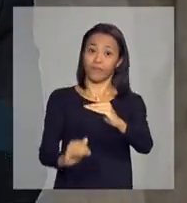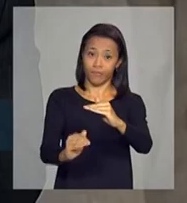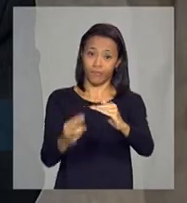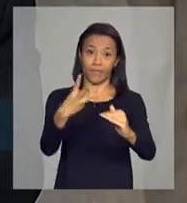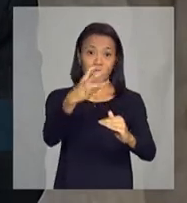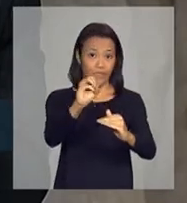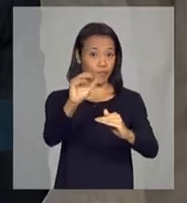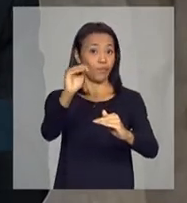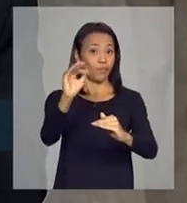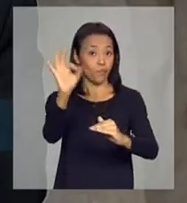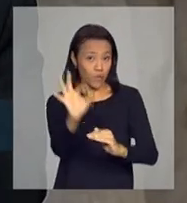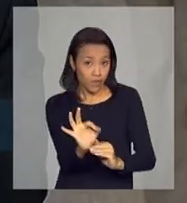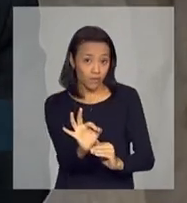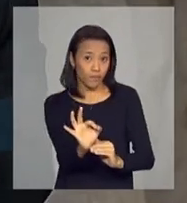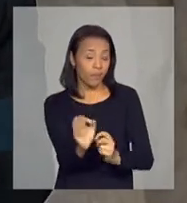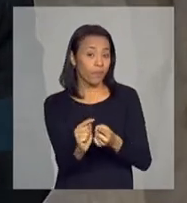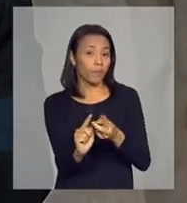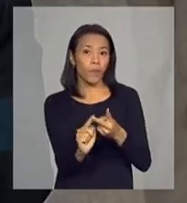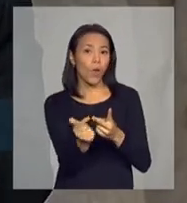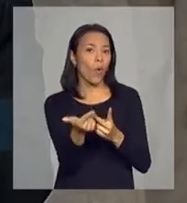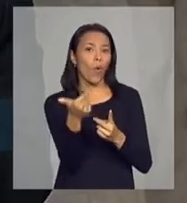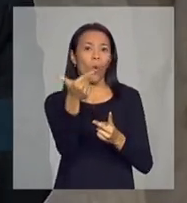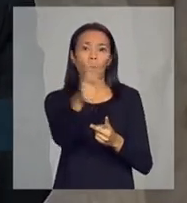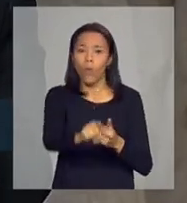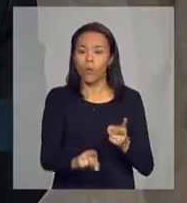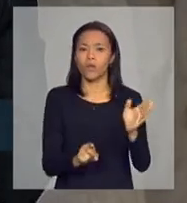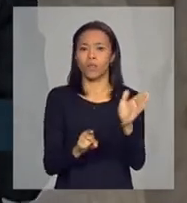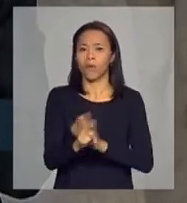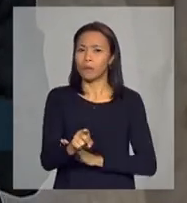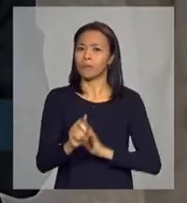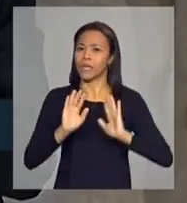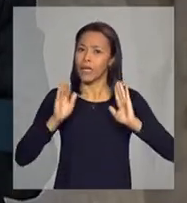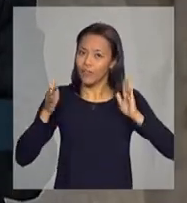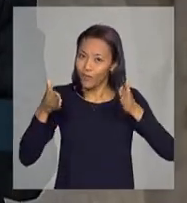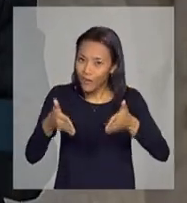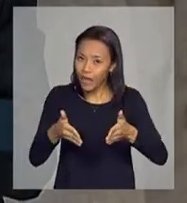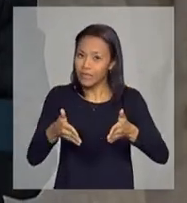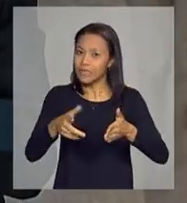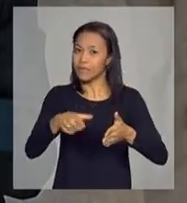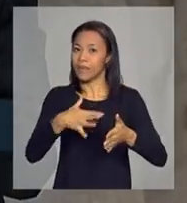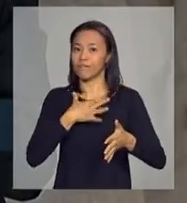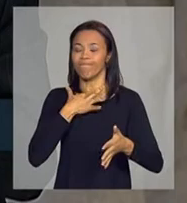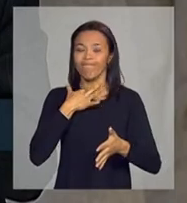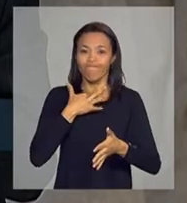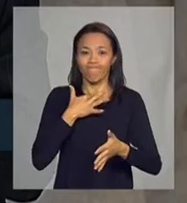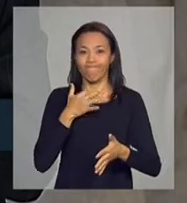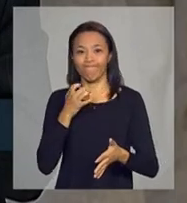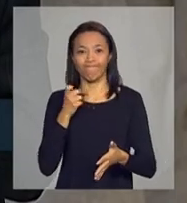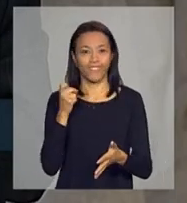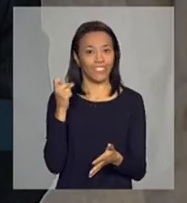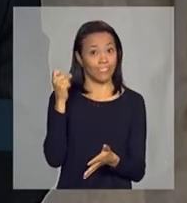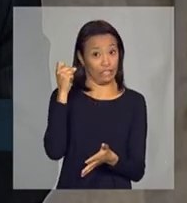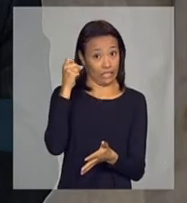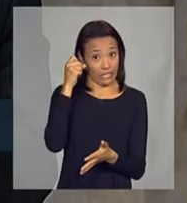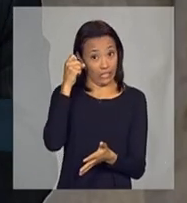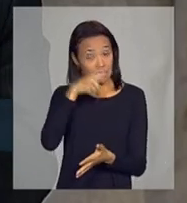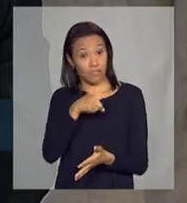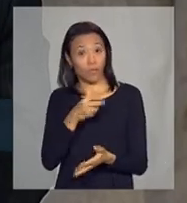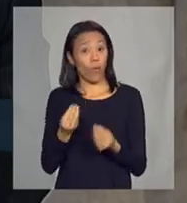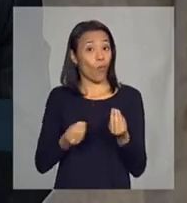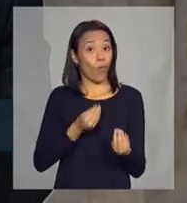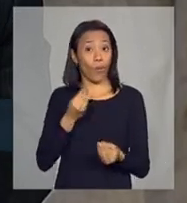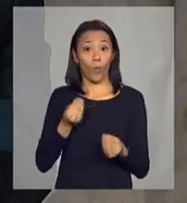mais específica, que eu sei que vai ser um gargalo na tomada do